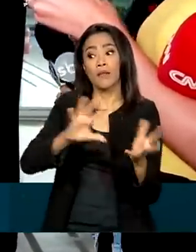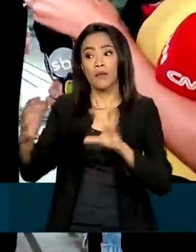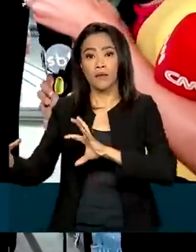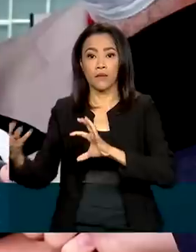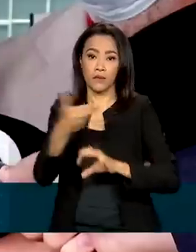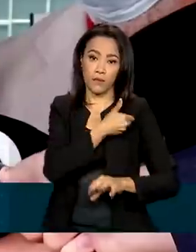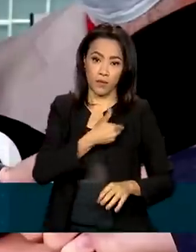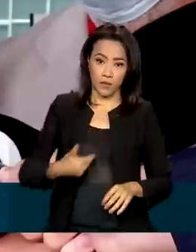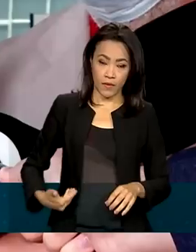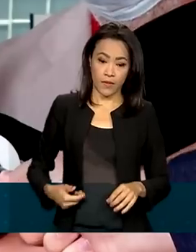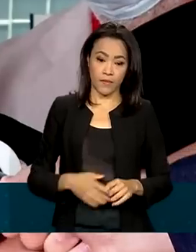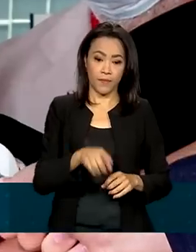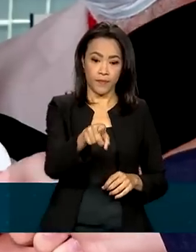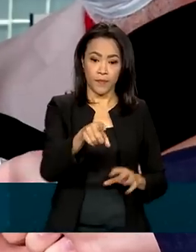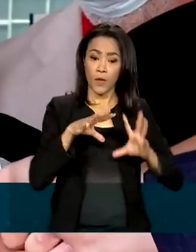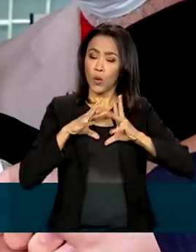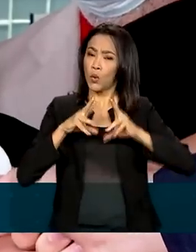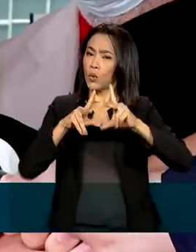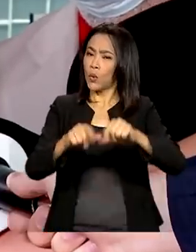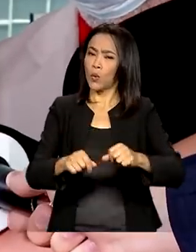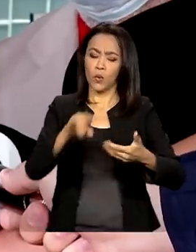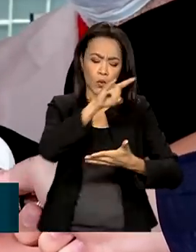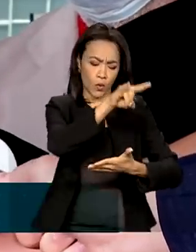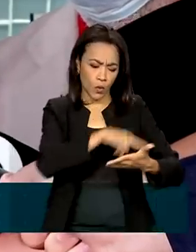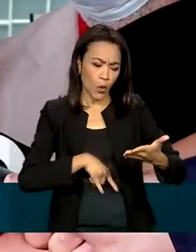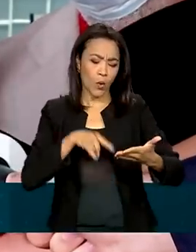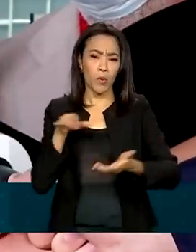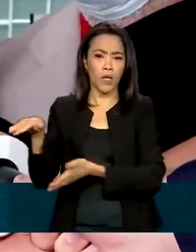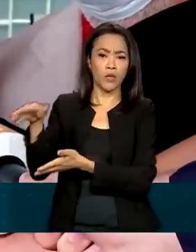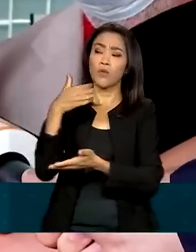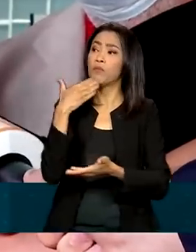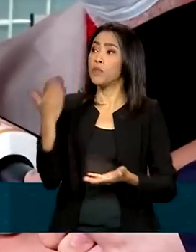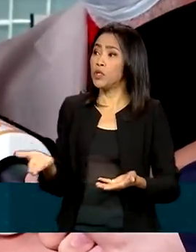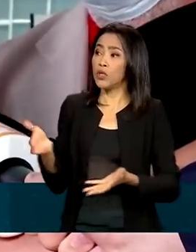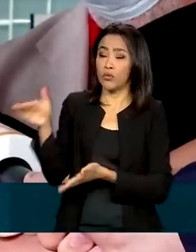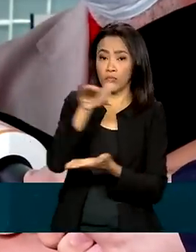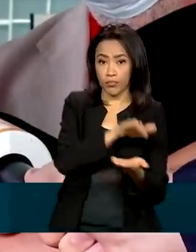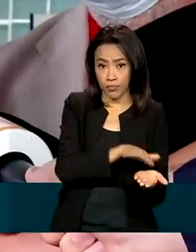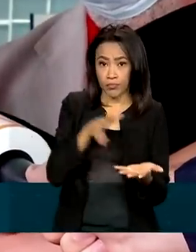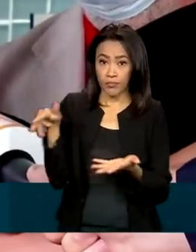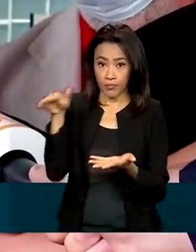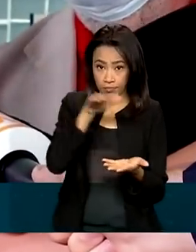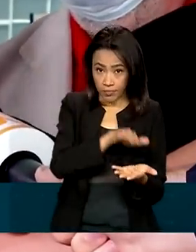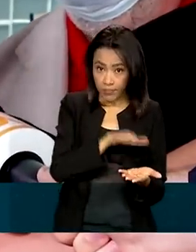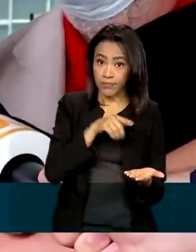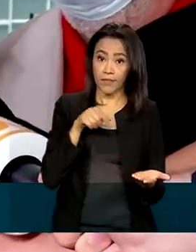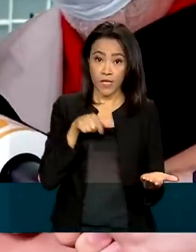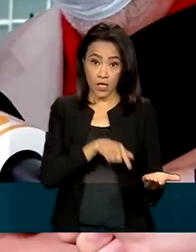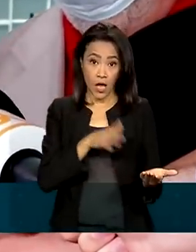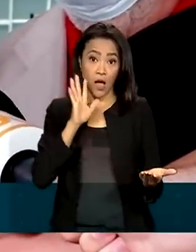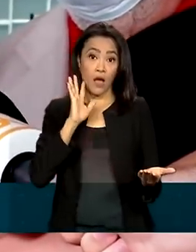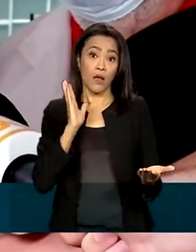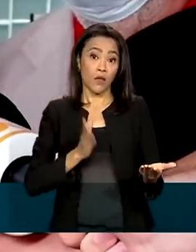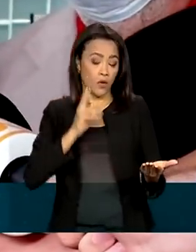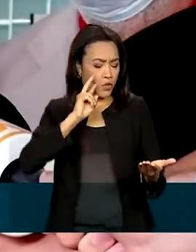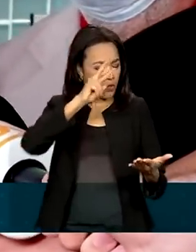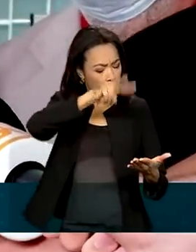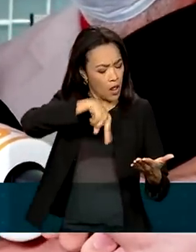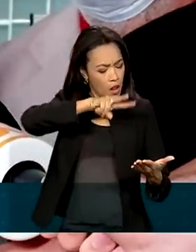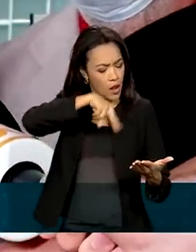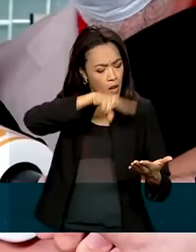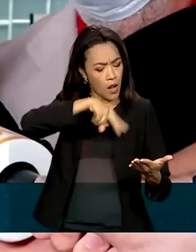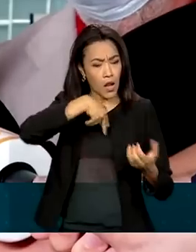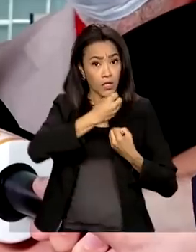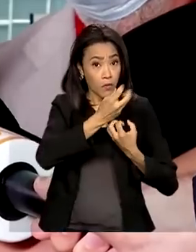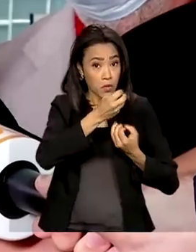governo. Toda a documentação que havia sido encaminhada, solicitada formalmente pela transição. Então nós estamos agora nos debruçando sobre essas